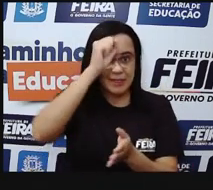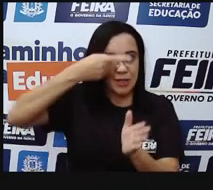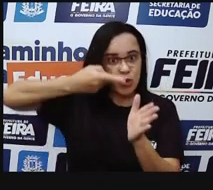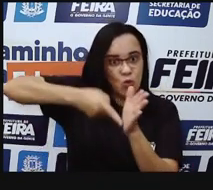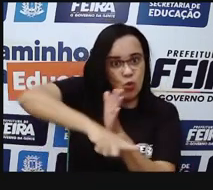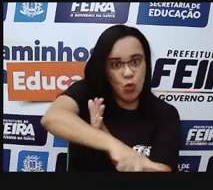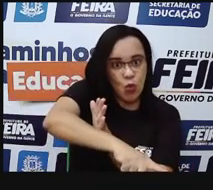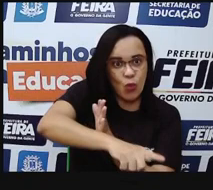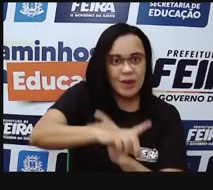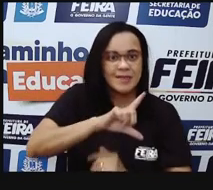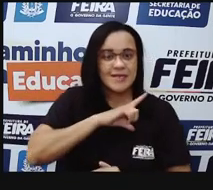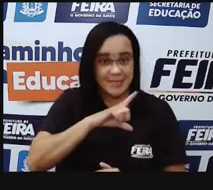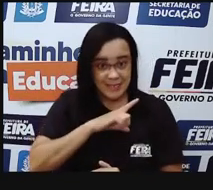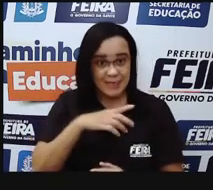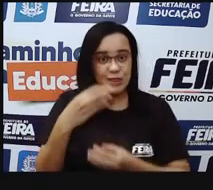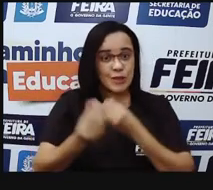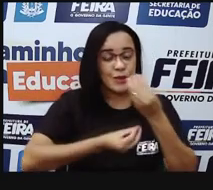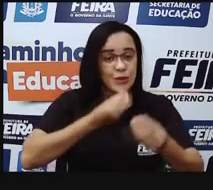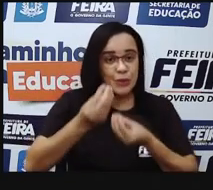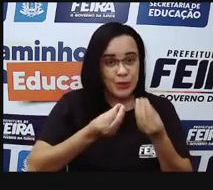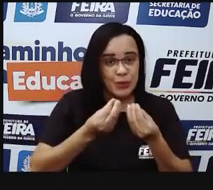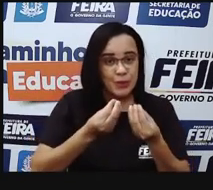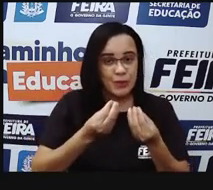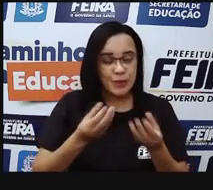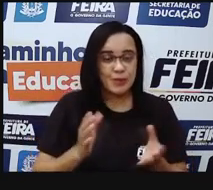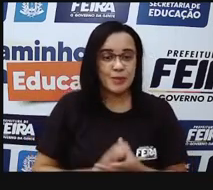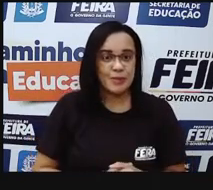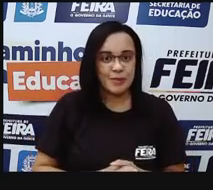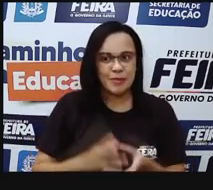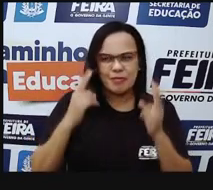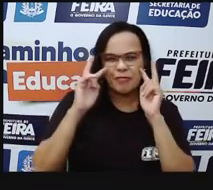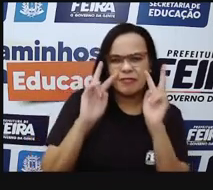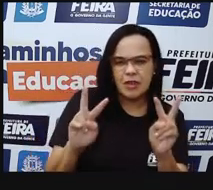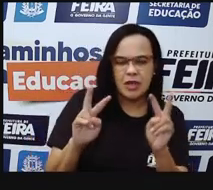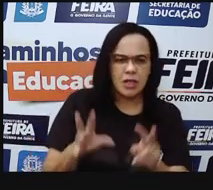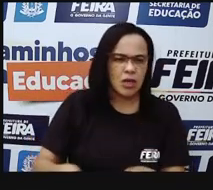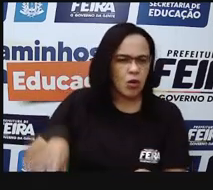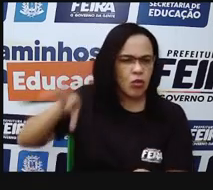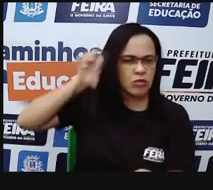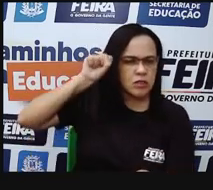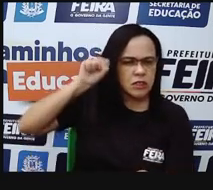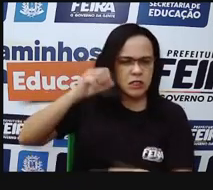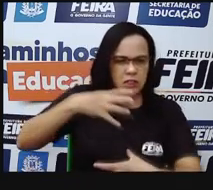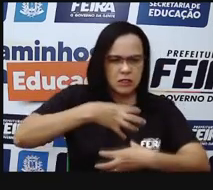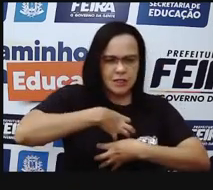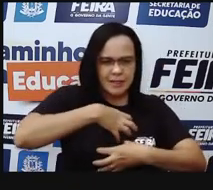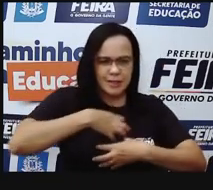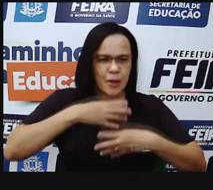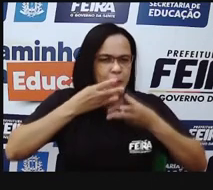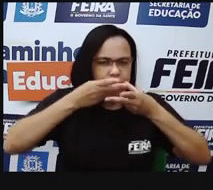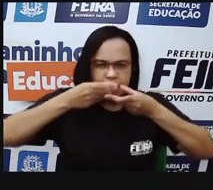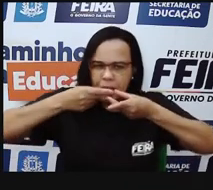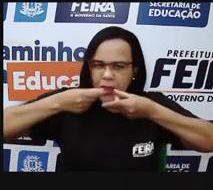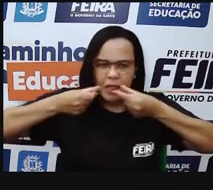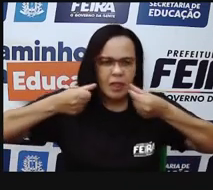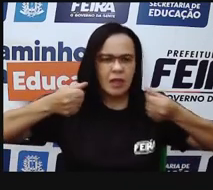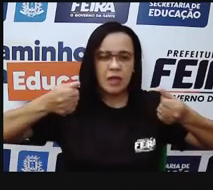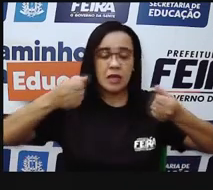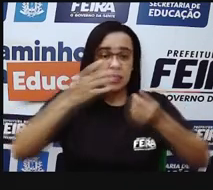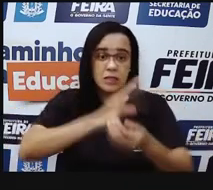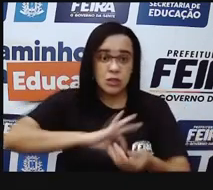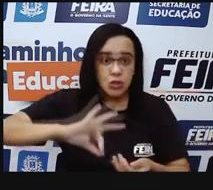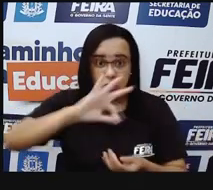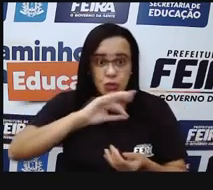para que a gente consiga ver, ouvir, sentir, né? Saborear a vida desse